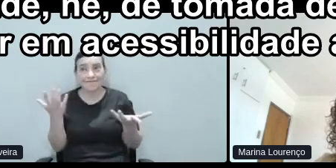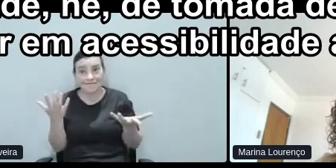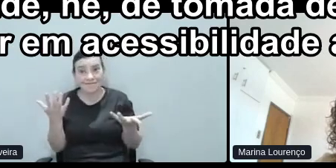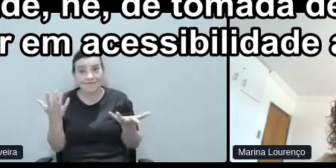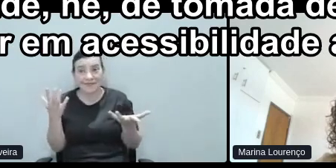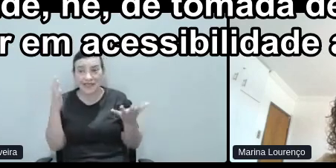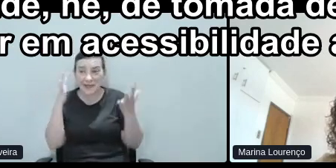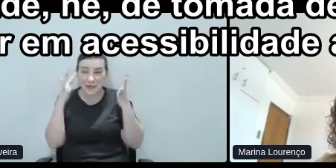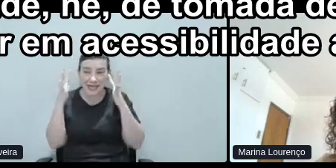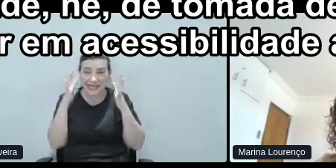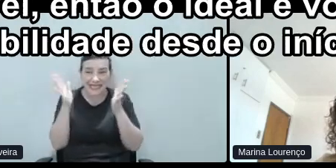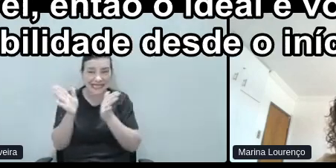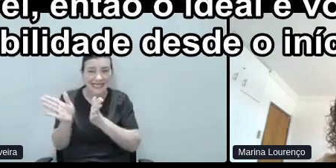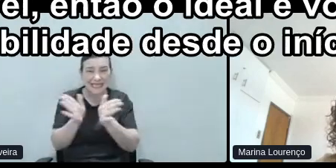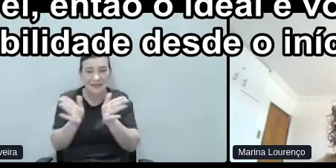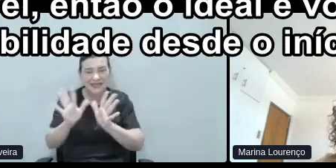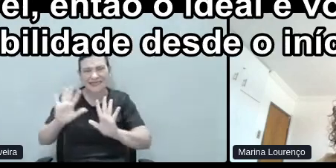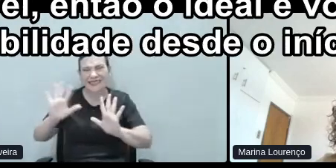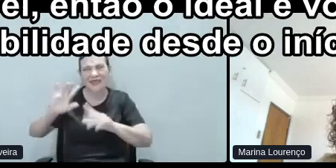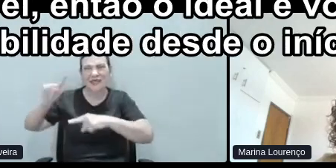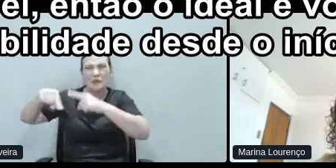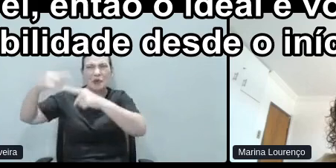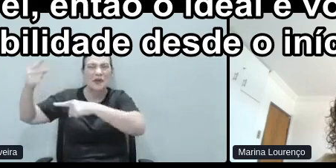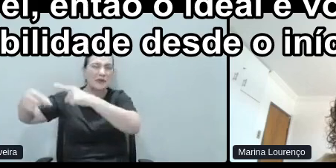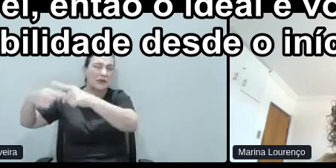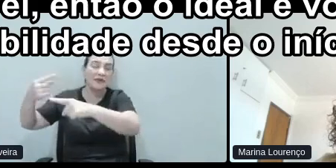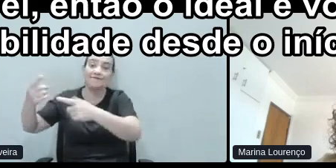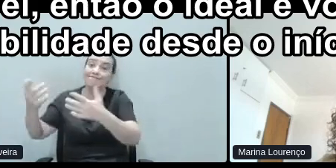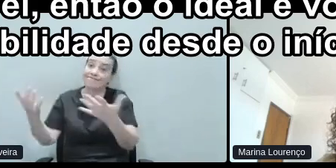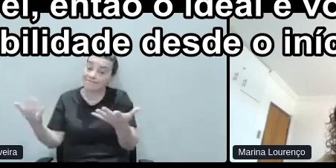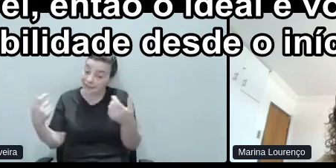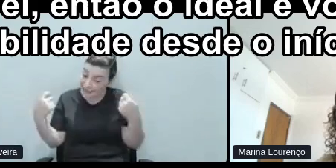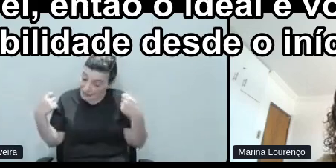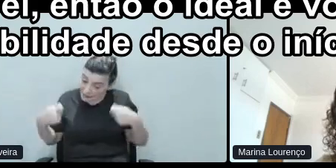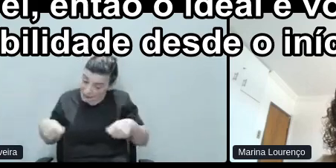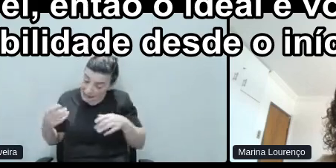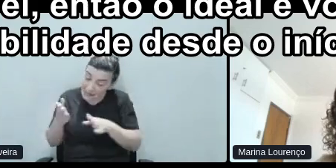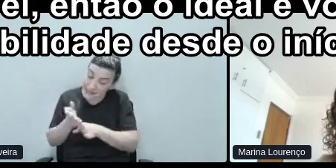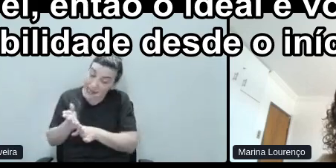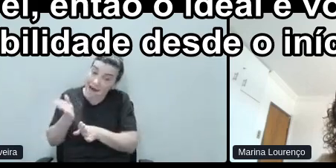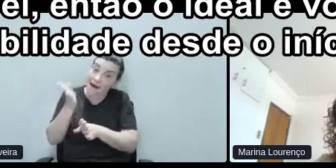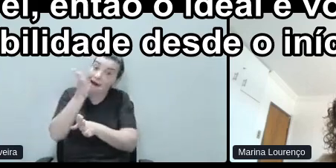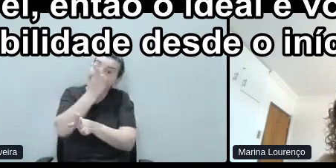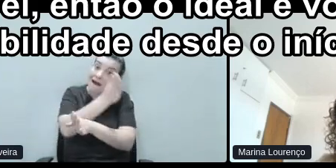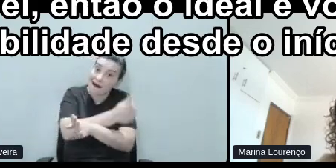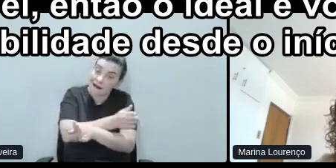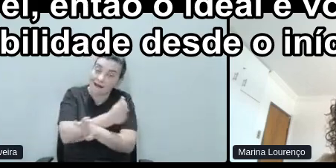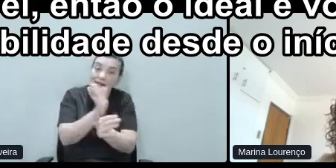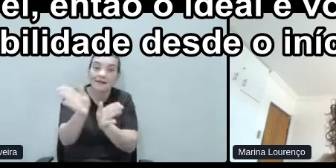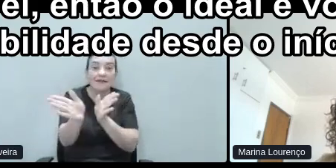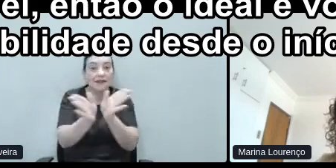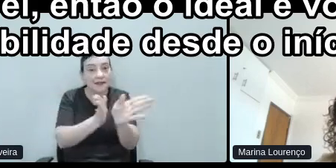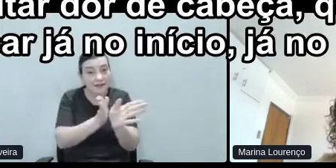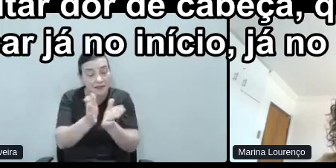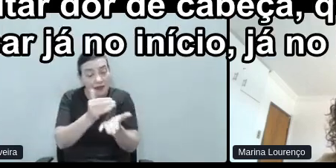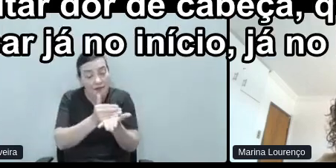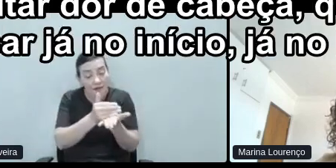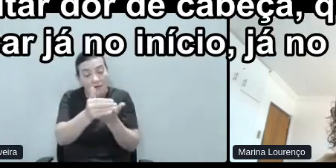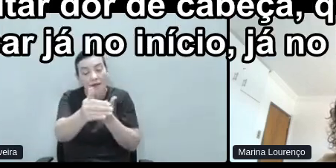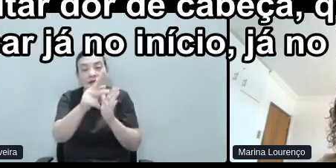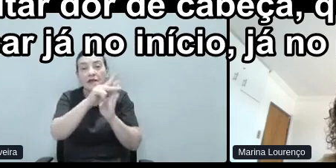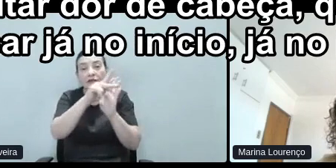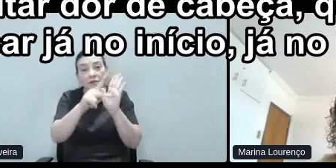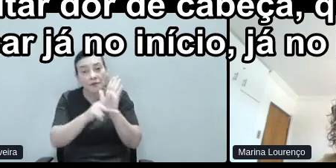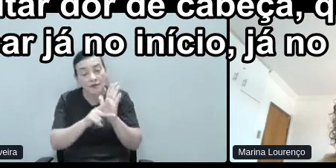acaba sendo mais custoso. Então, o ideal é você pensar em acessibilidade desde o início do projeto, para evitar dor de